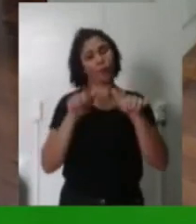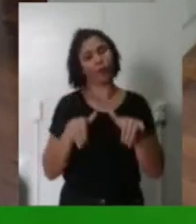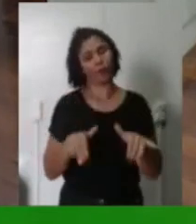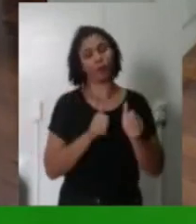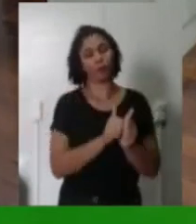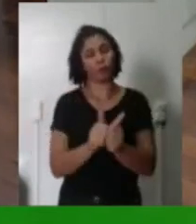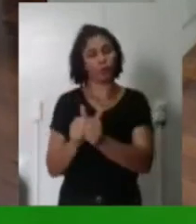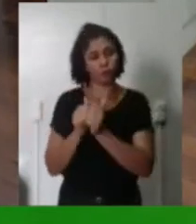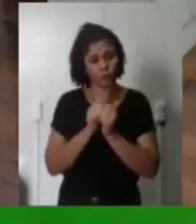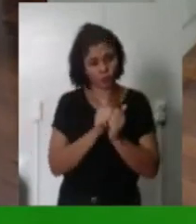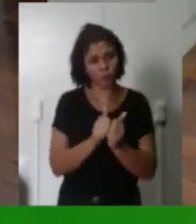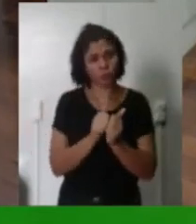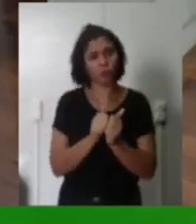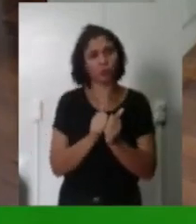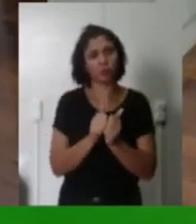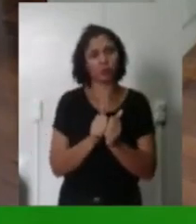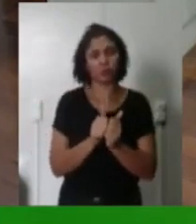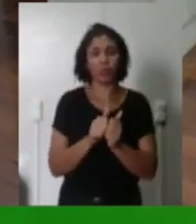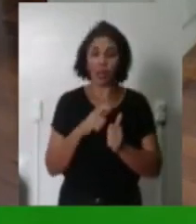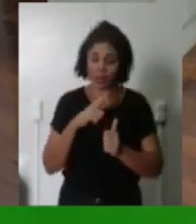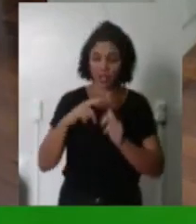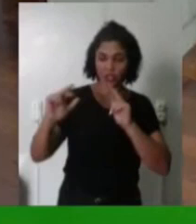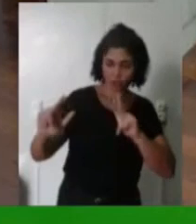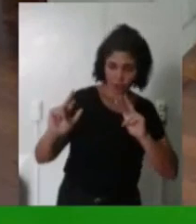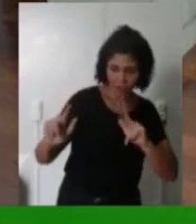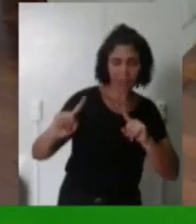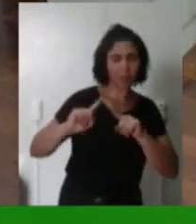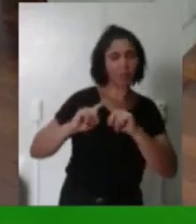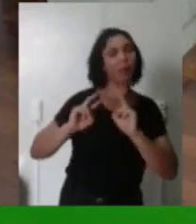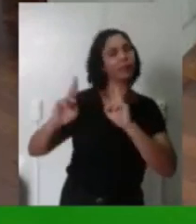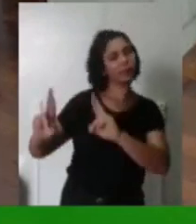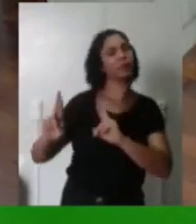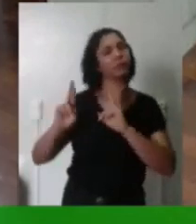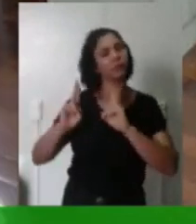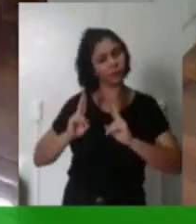Com as suas diferenças Com as suas divergências